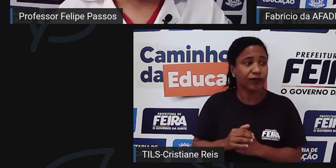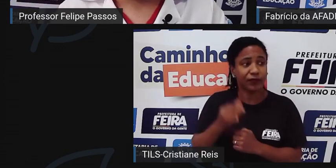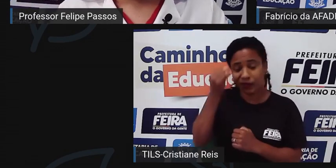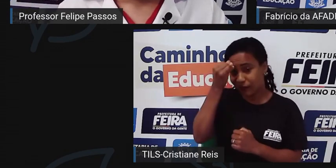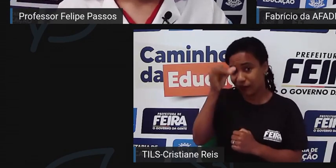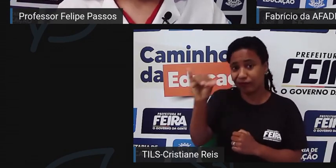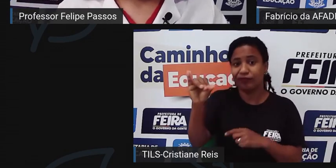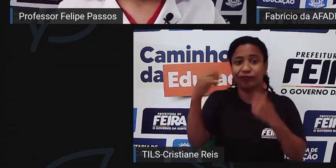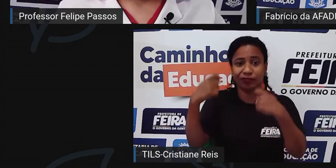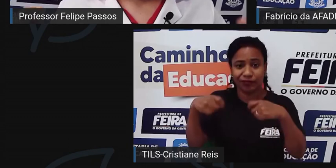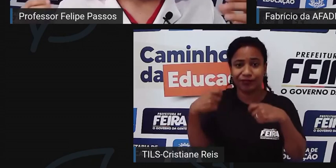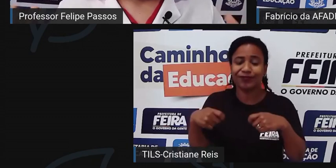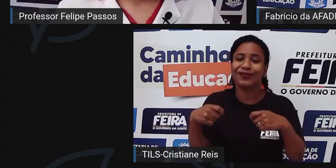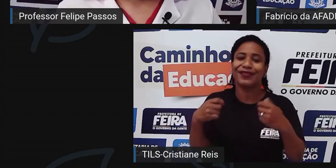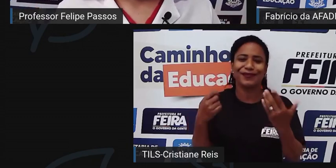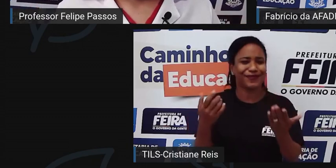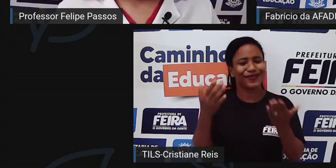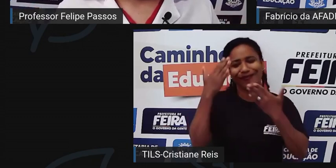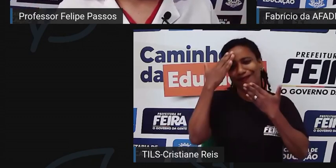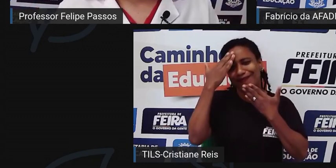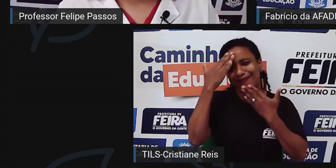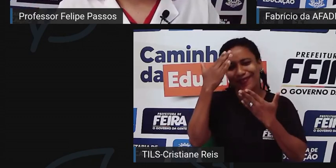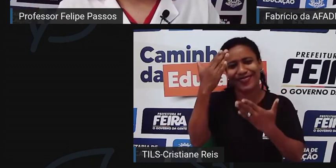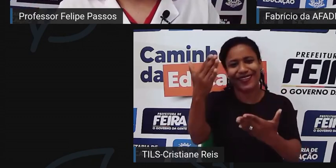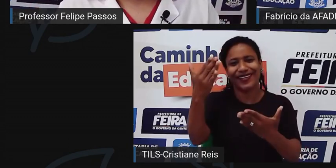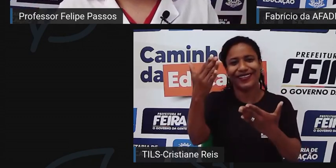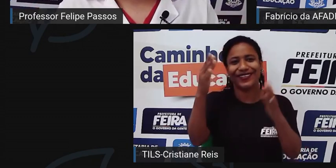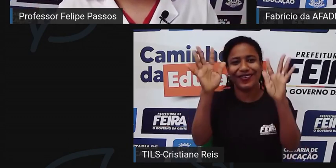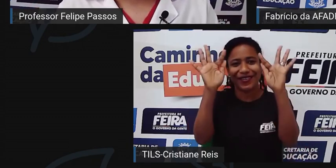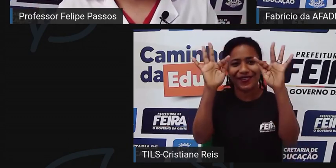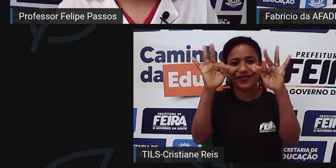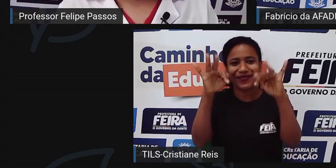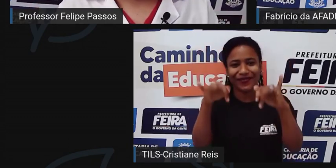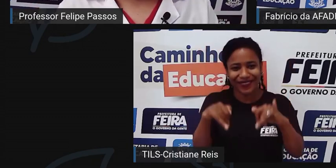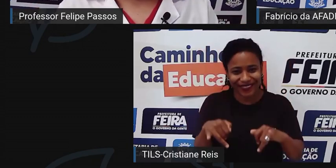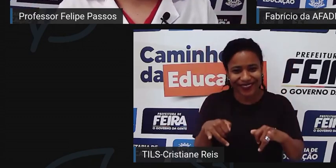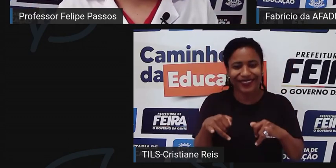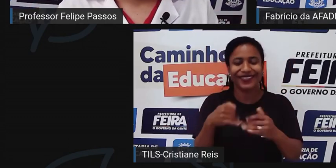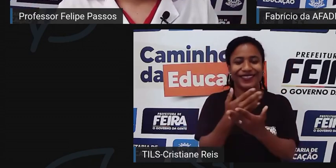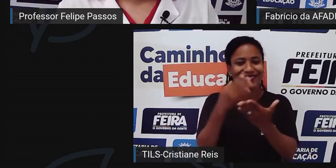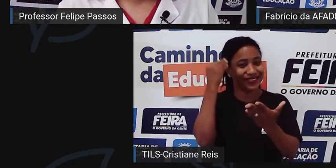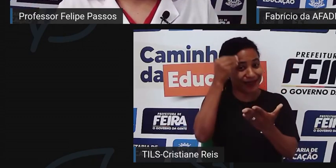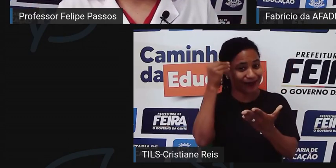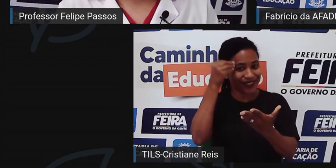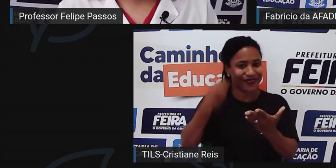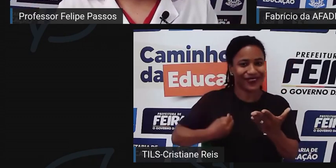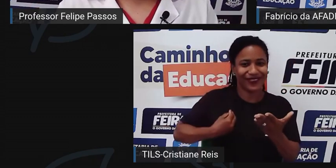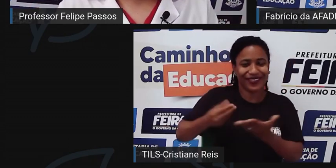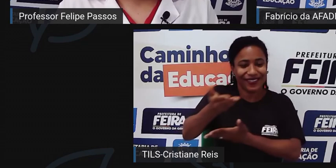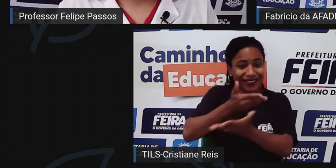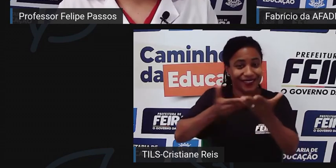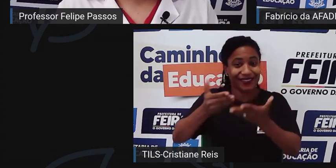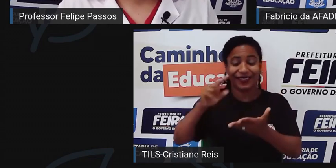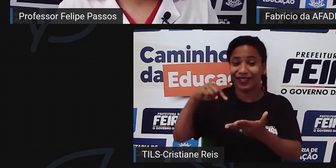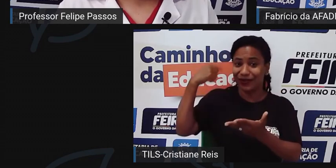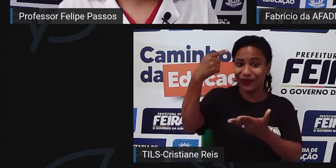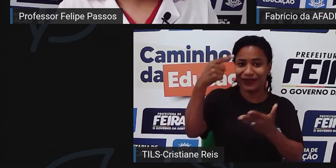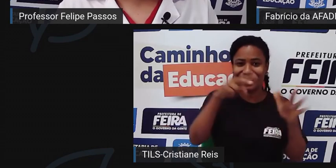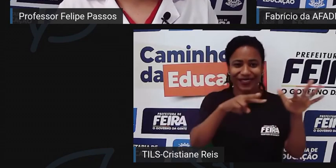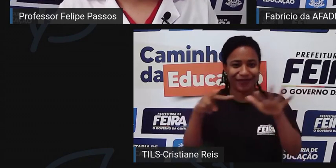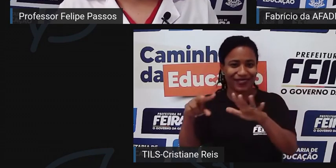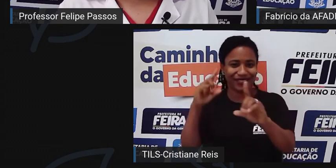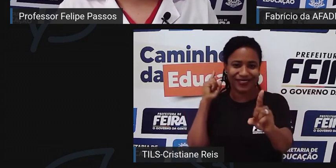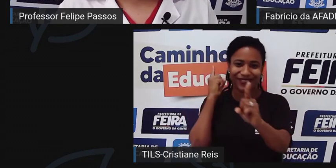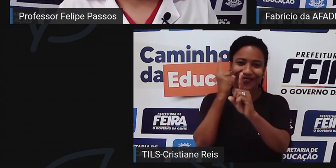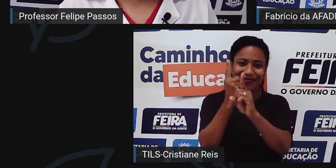da vida. Fabrício, muito obrigado, a gente vai encerrando por aqui o Saberes e Viveres, galera, semana que vem a gente se